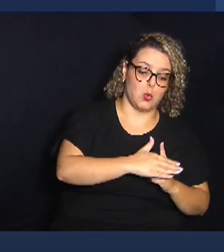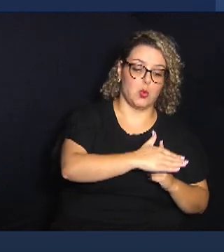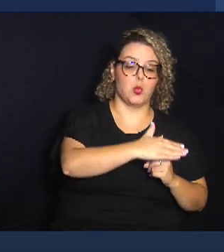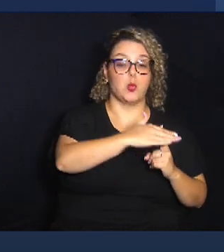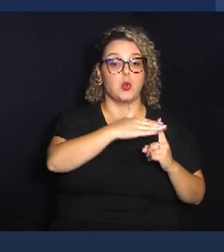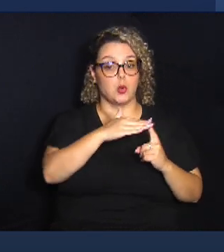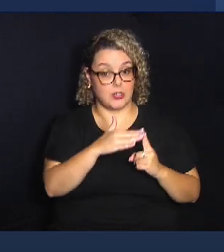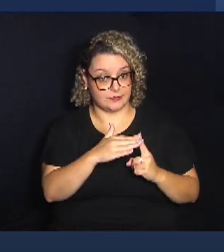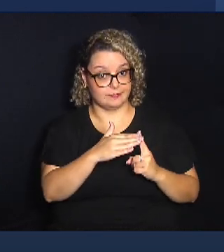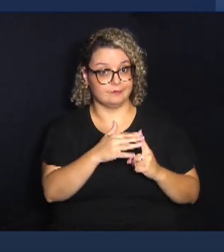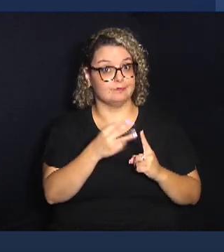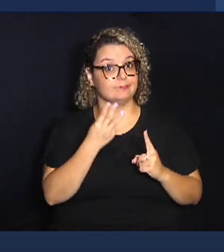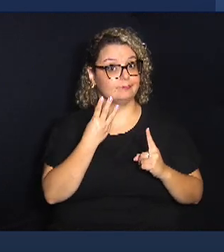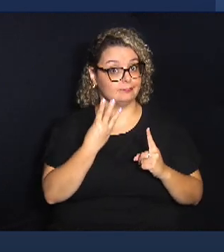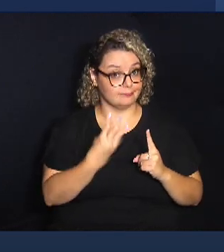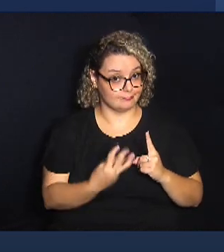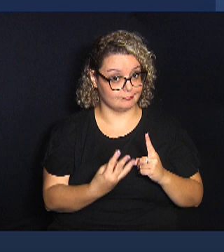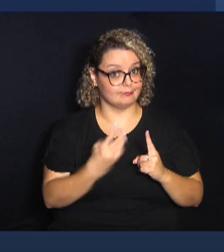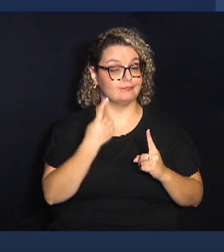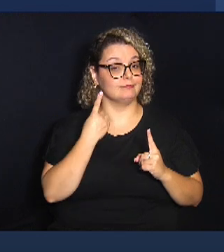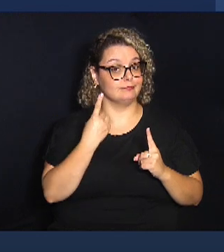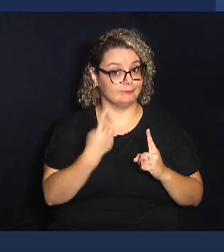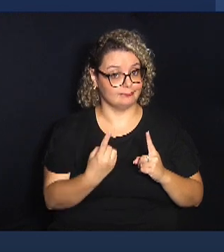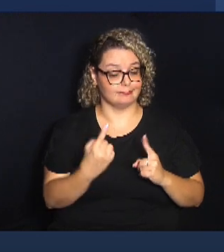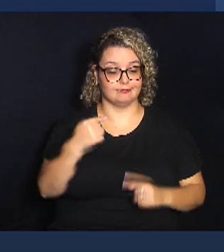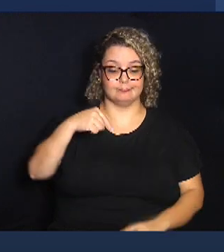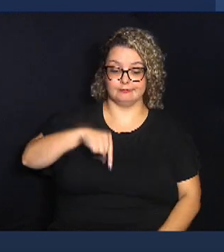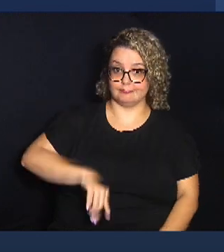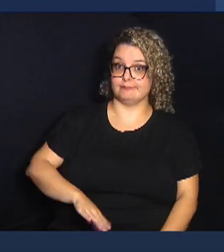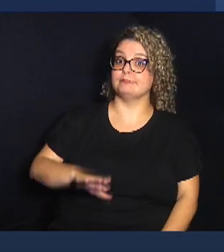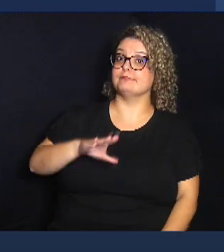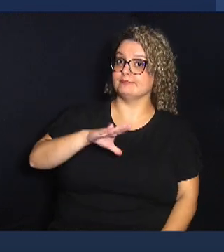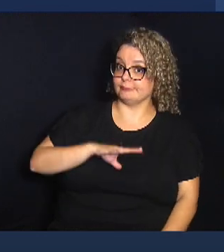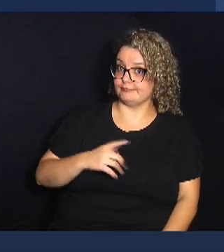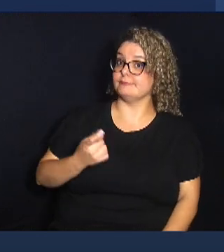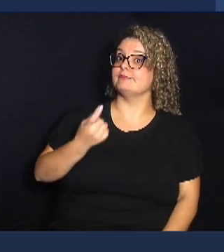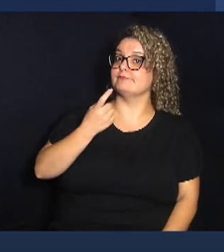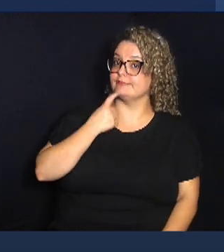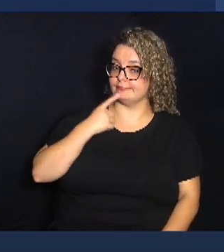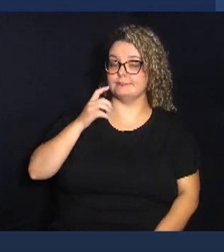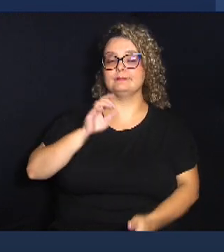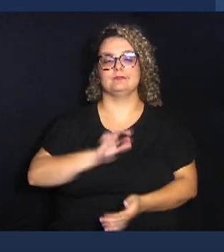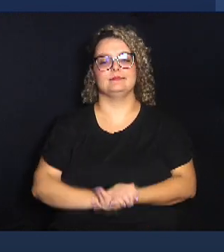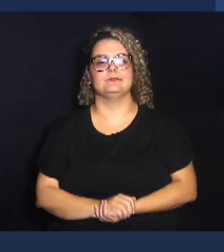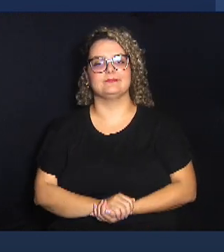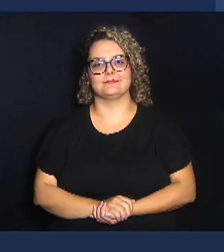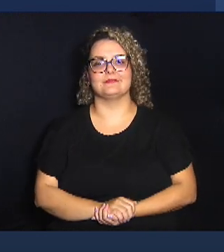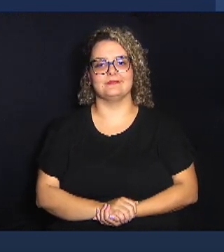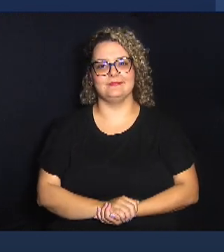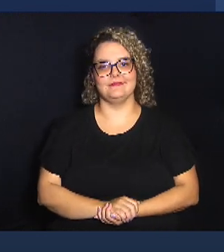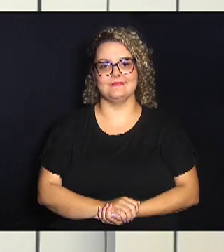a temperatura sobe, podendo chegar aos 31 graus aqui na cidade de Campinas.